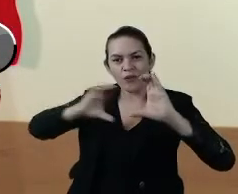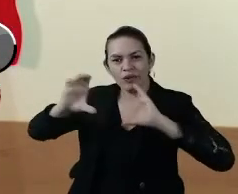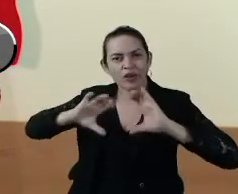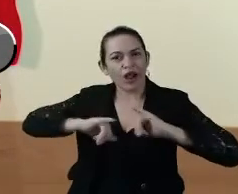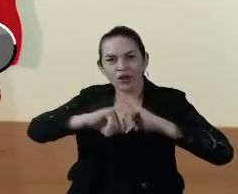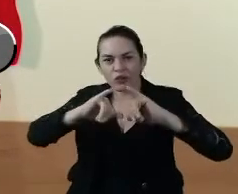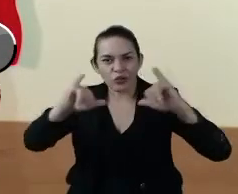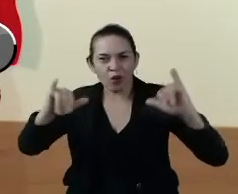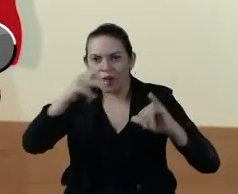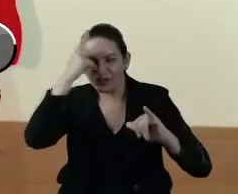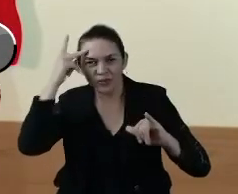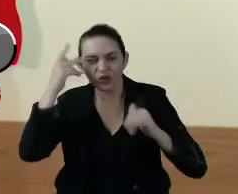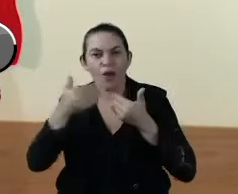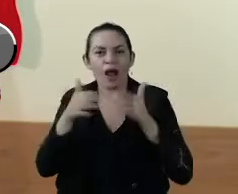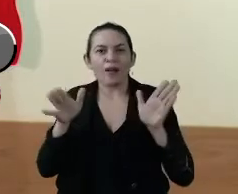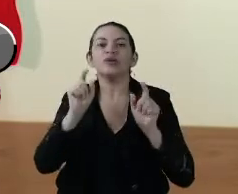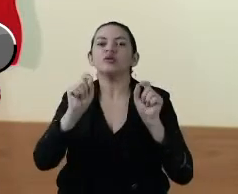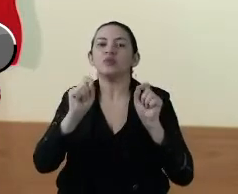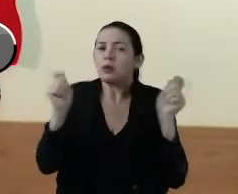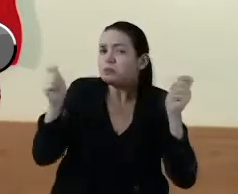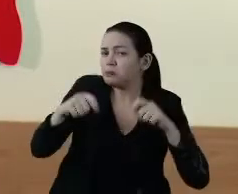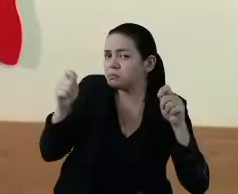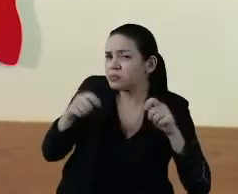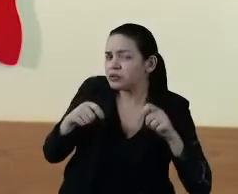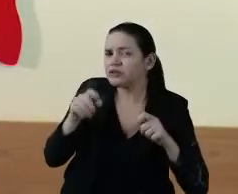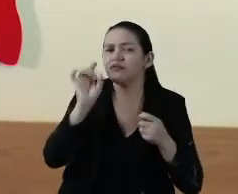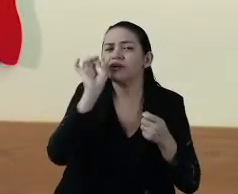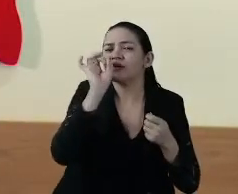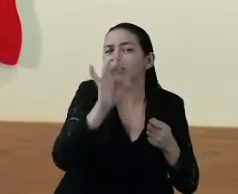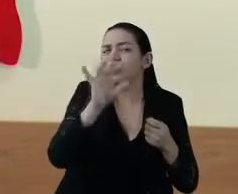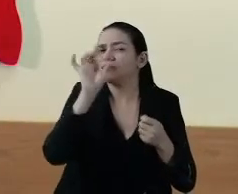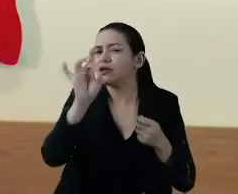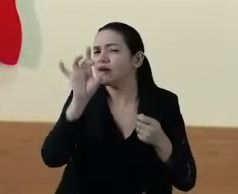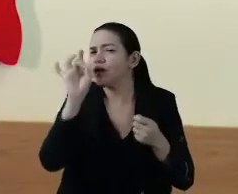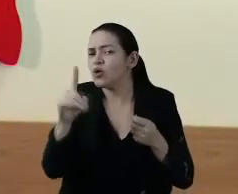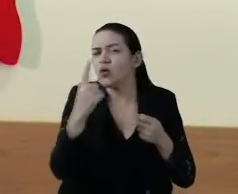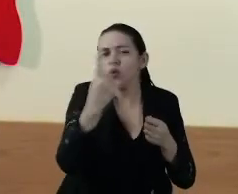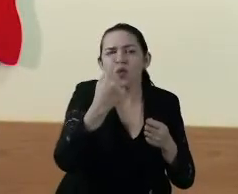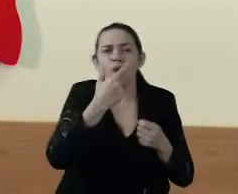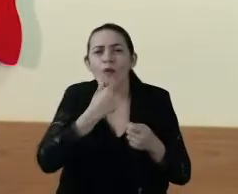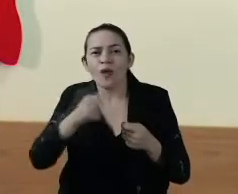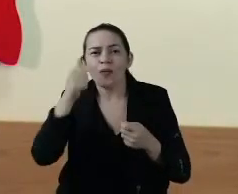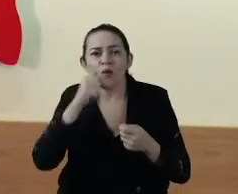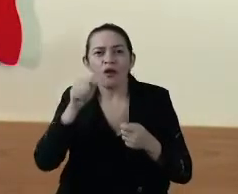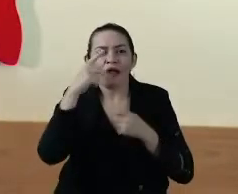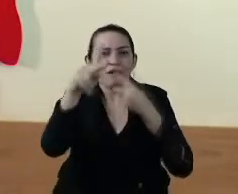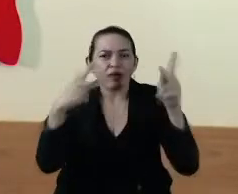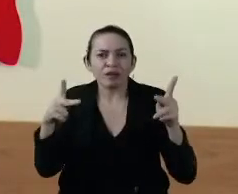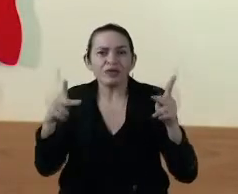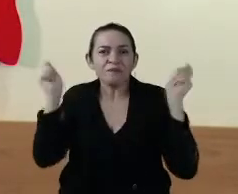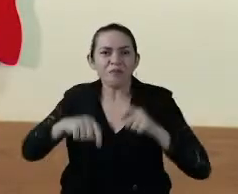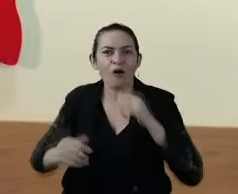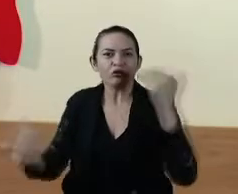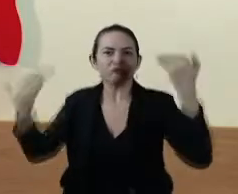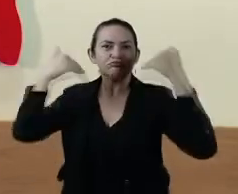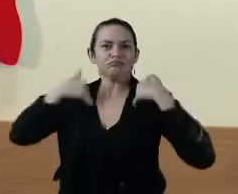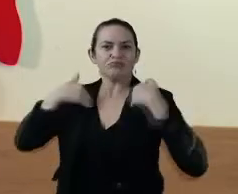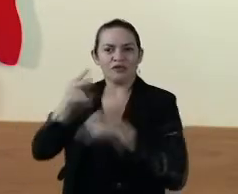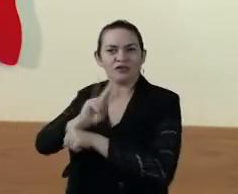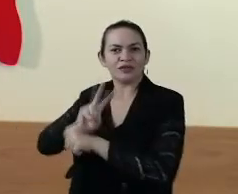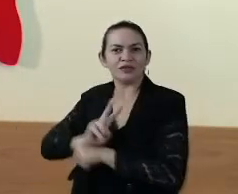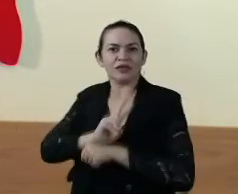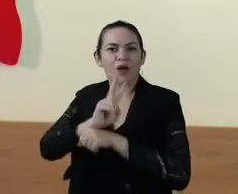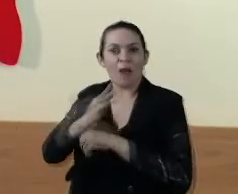senhoras e senhores, abrindo a possibilidade de que cada um, cada uma, se transforme em um fiscal, para ajudar a